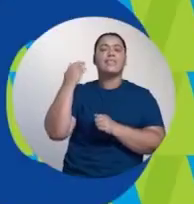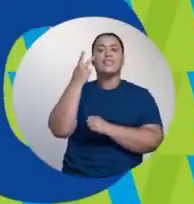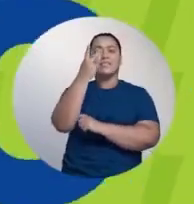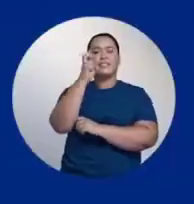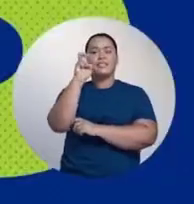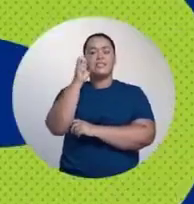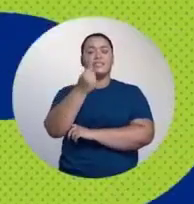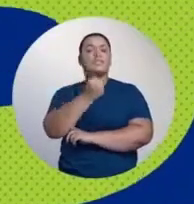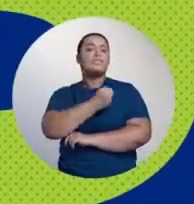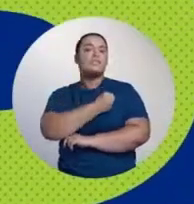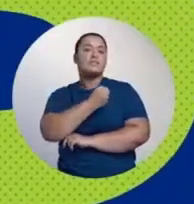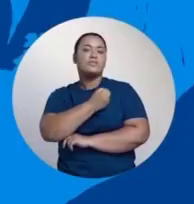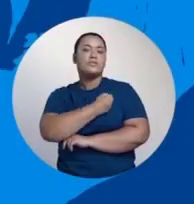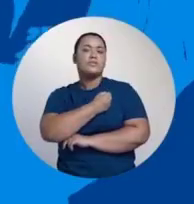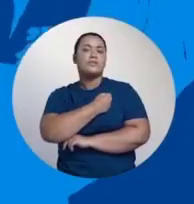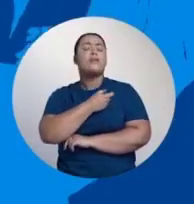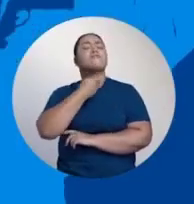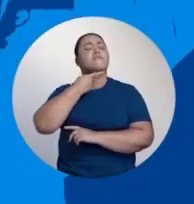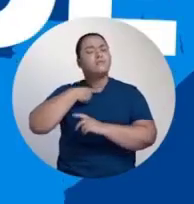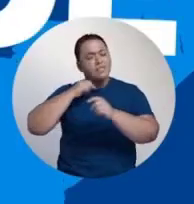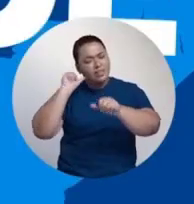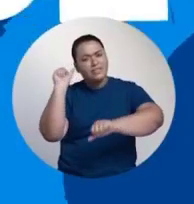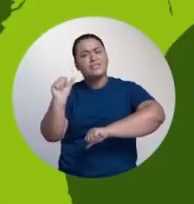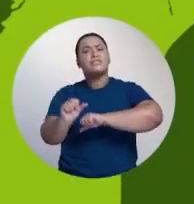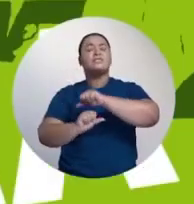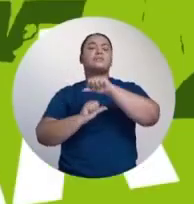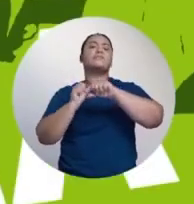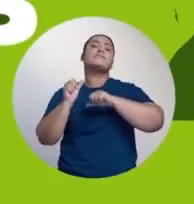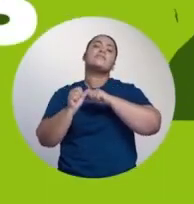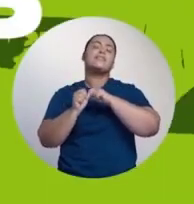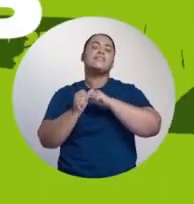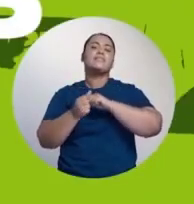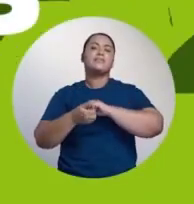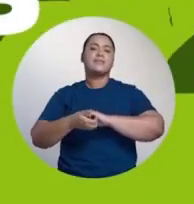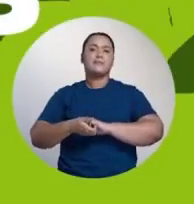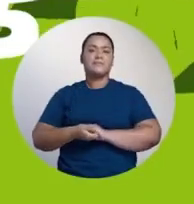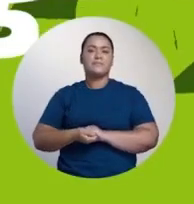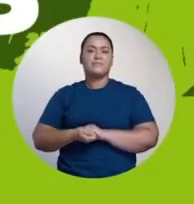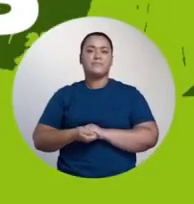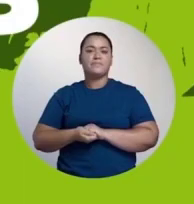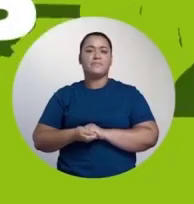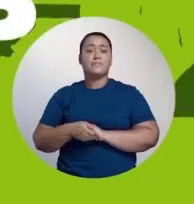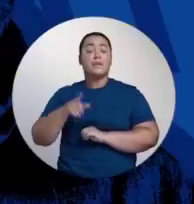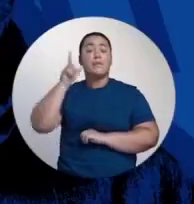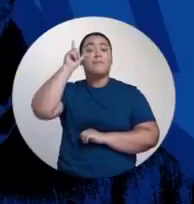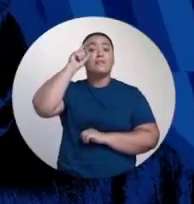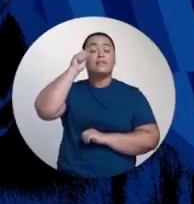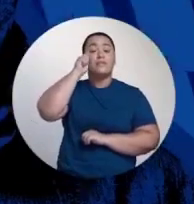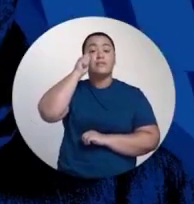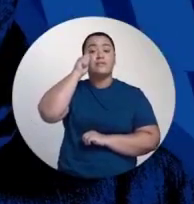Priscila É 2, é 5, é 25 É a vontade de mudança